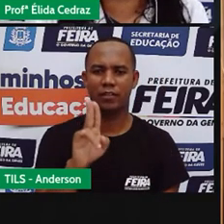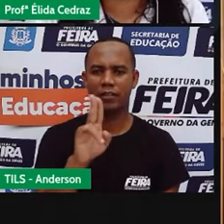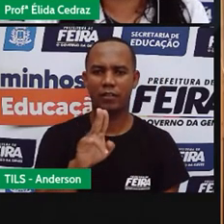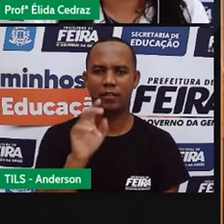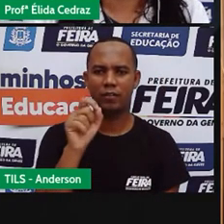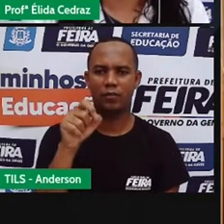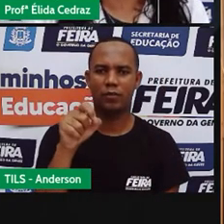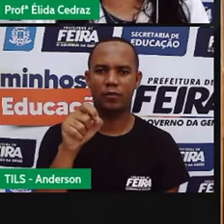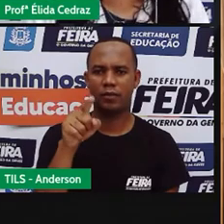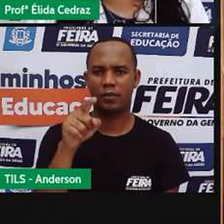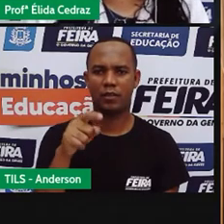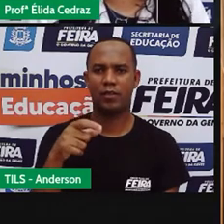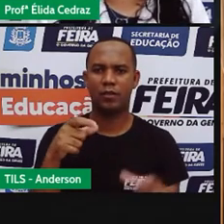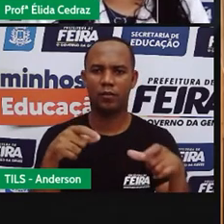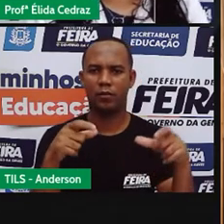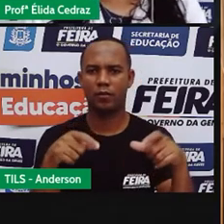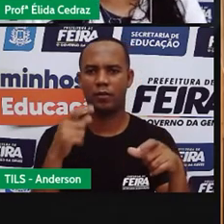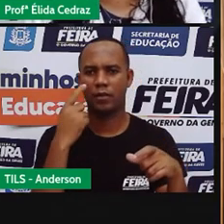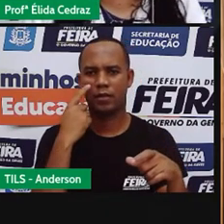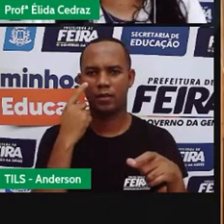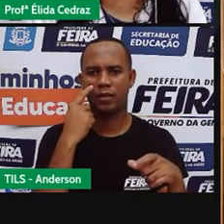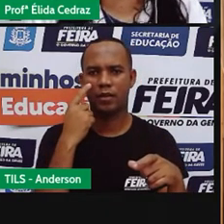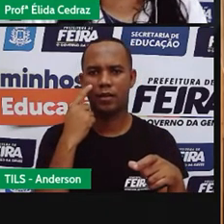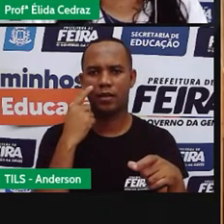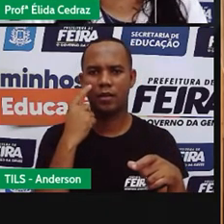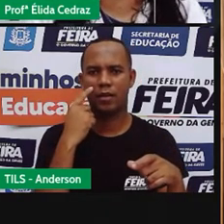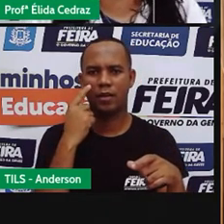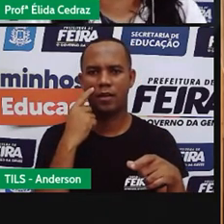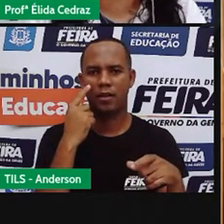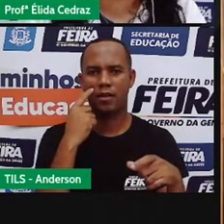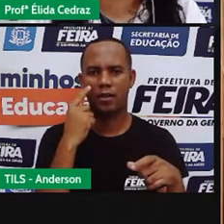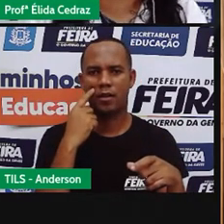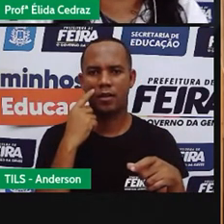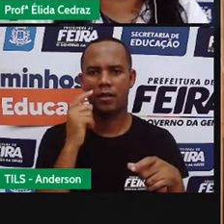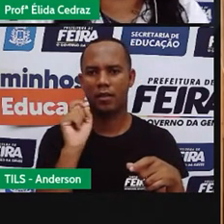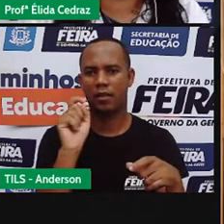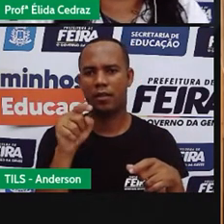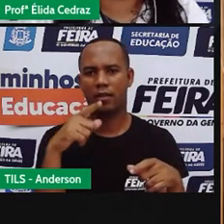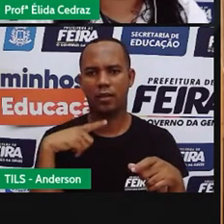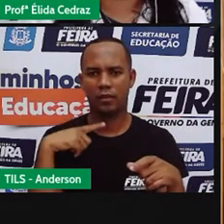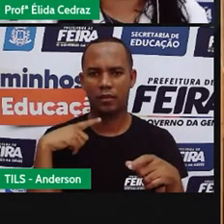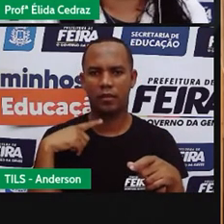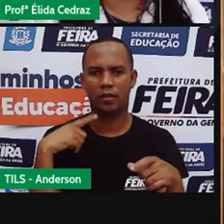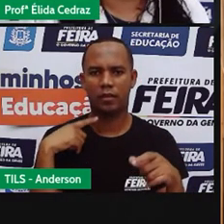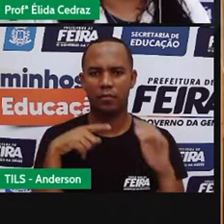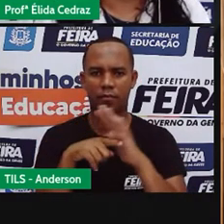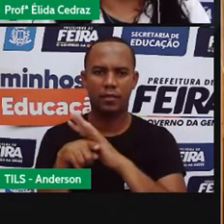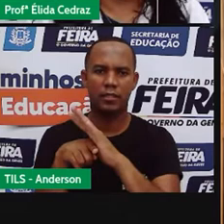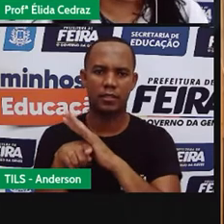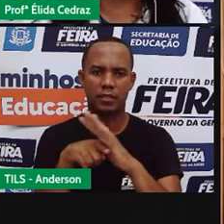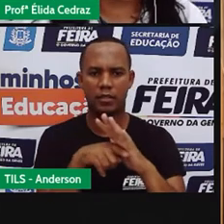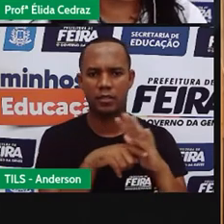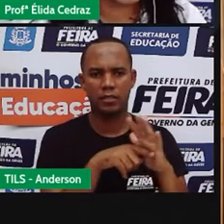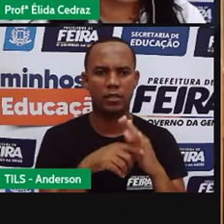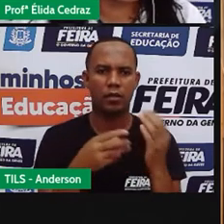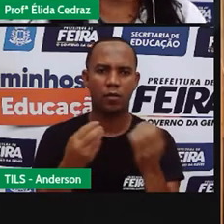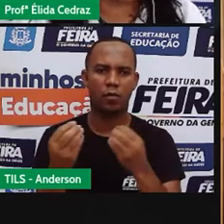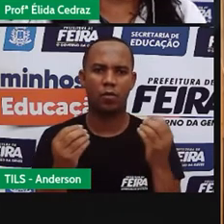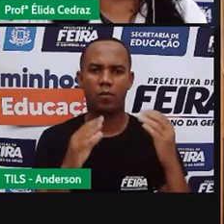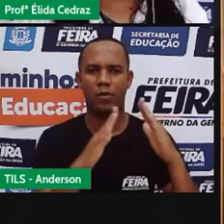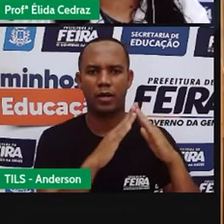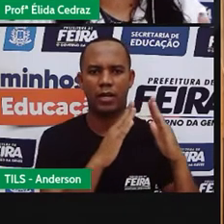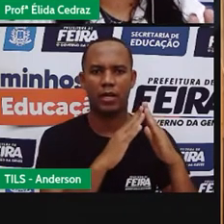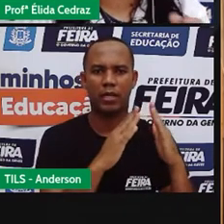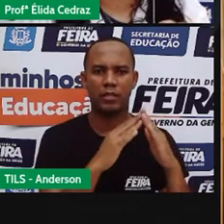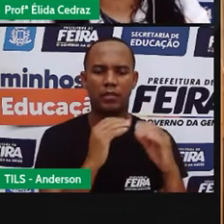Viena, que é financiado pela Associação Europeia do Meio Ambiente Viva. Essas casas que